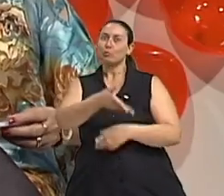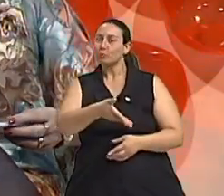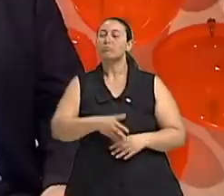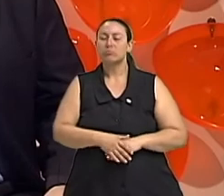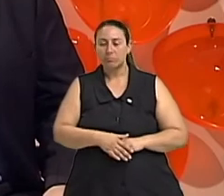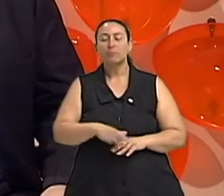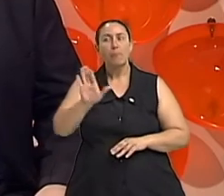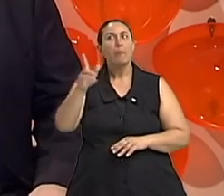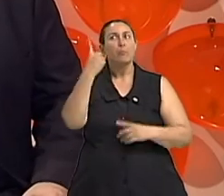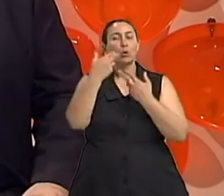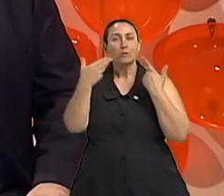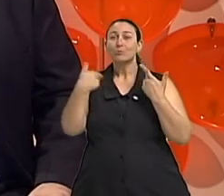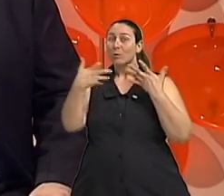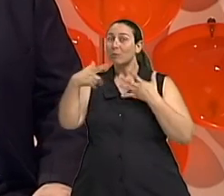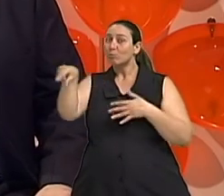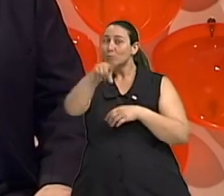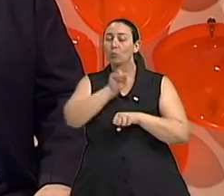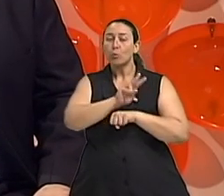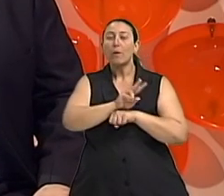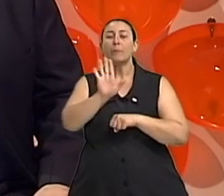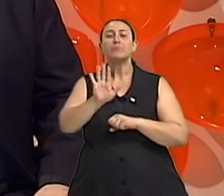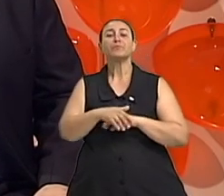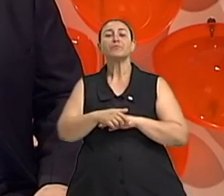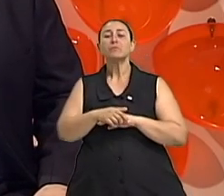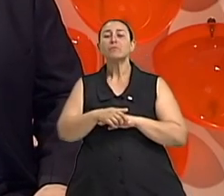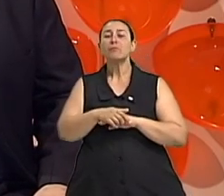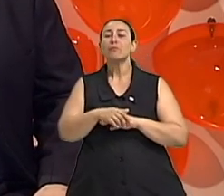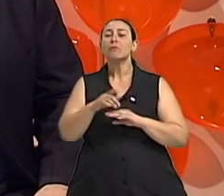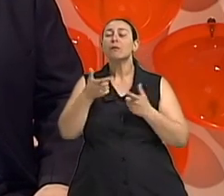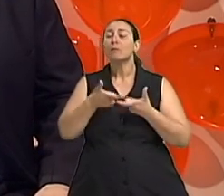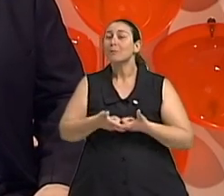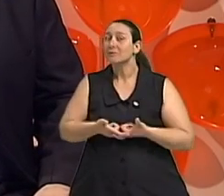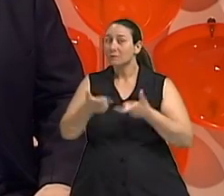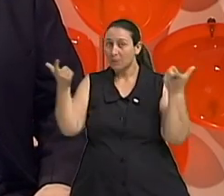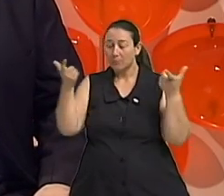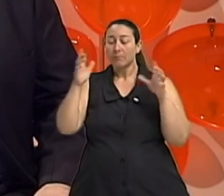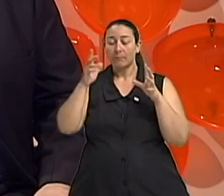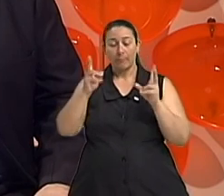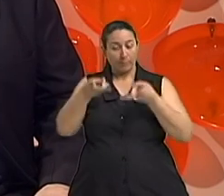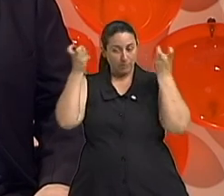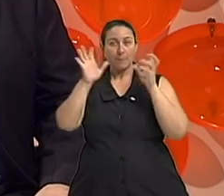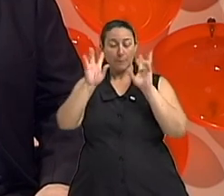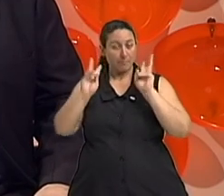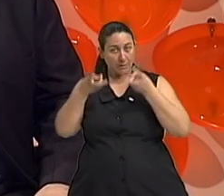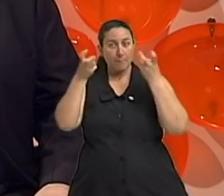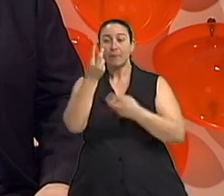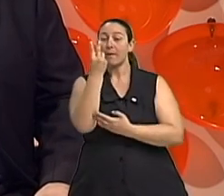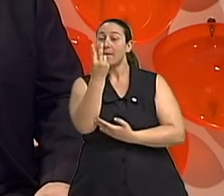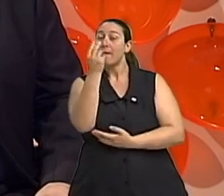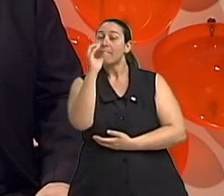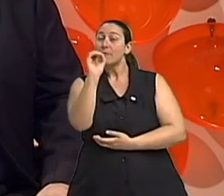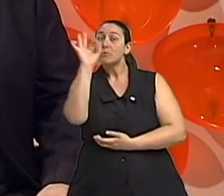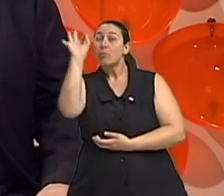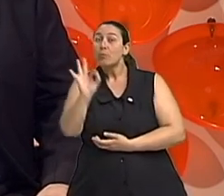atenção para uma questão. Pois não, doutor. Estima-se que 20%, 20%